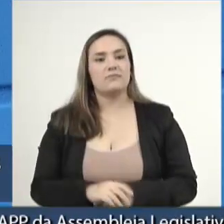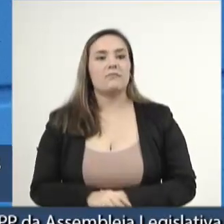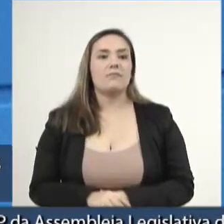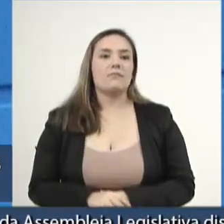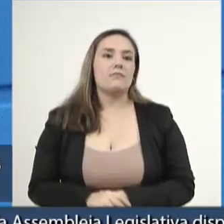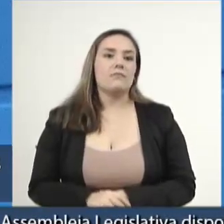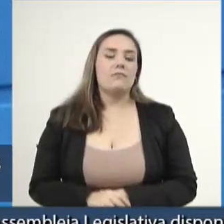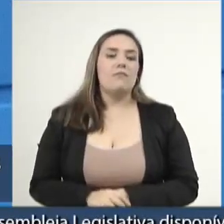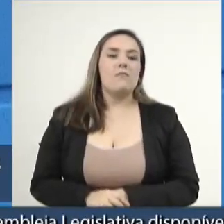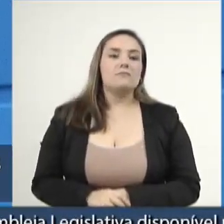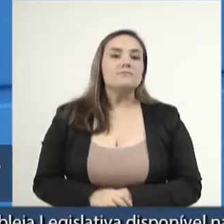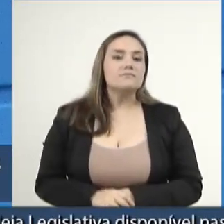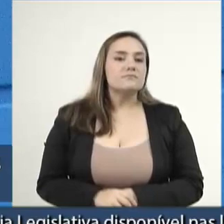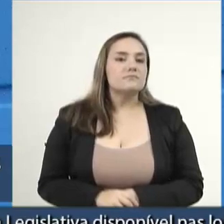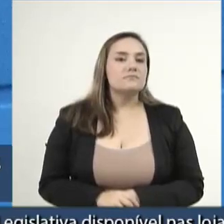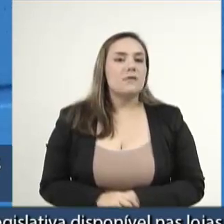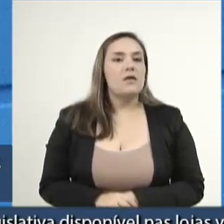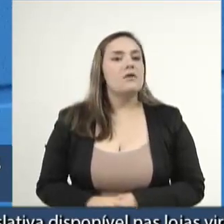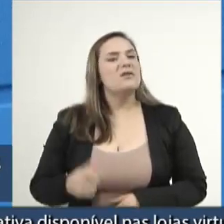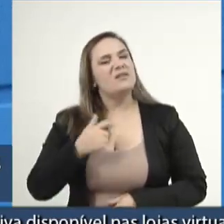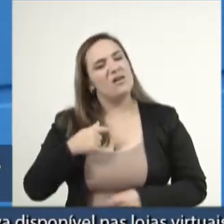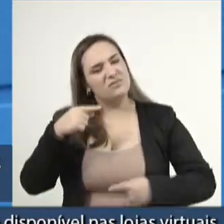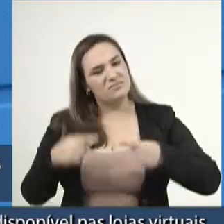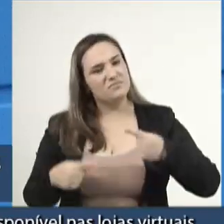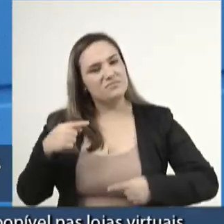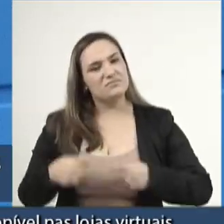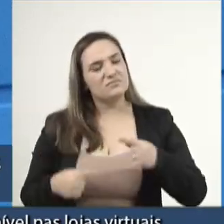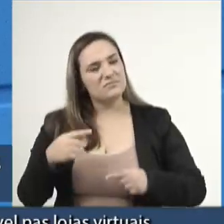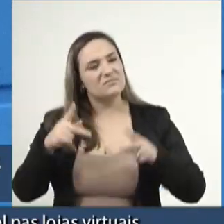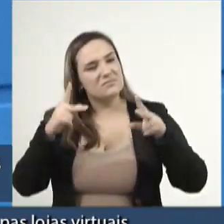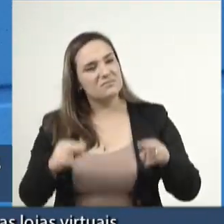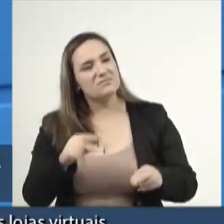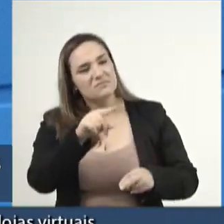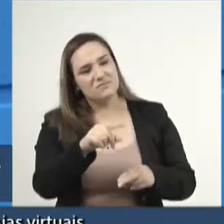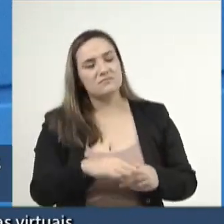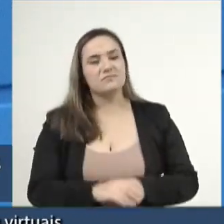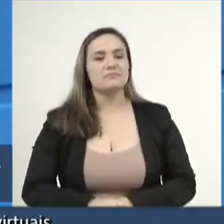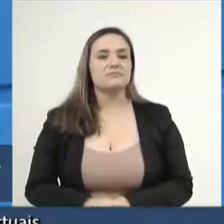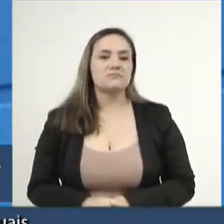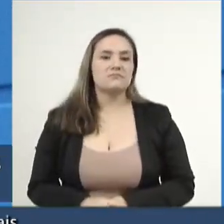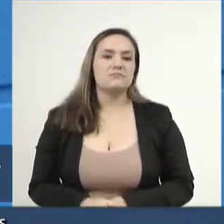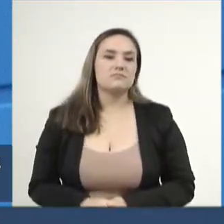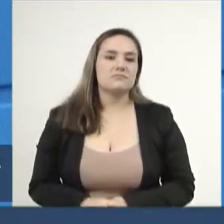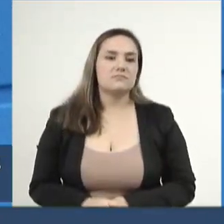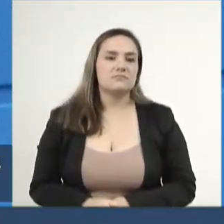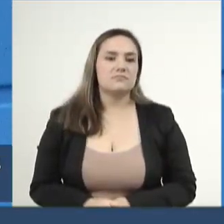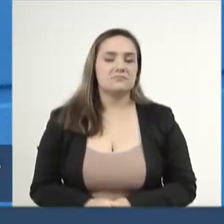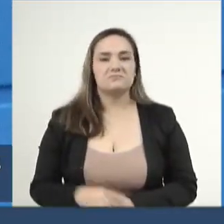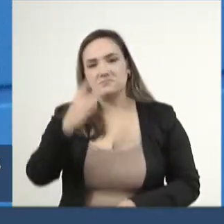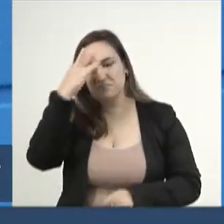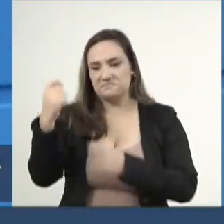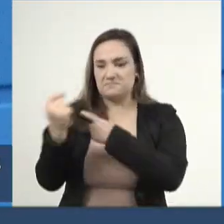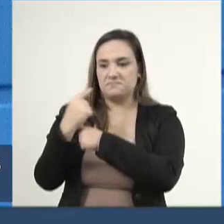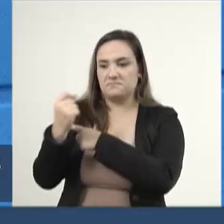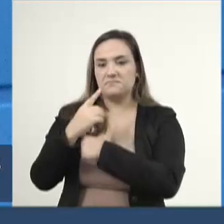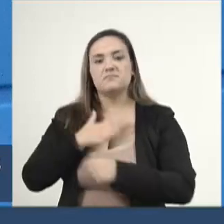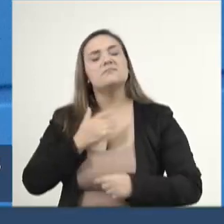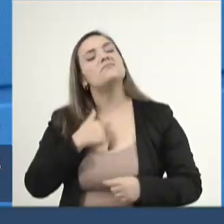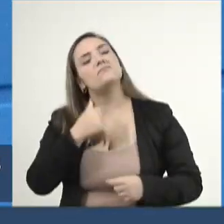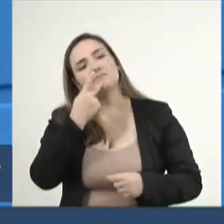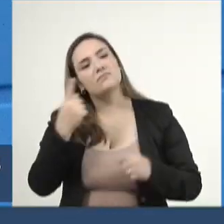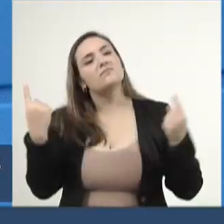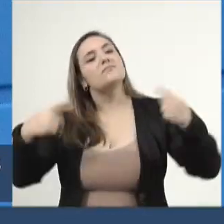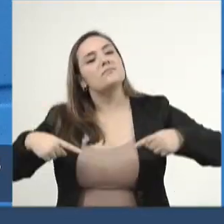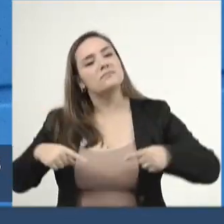naquela época, e um dia eu fiz um debate, daí onde Vossa Excelência está, porque fui criticado por alguma razão e fiz um desafio